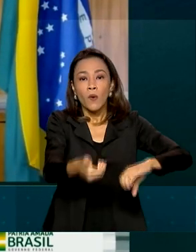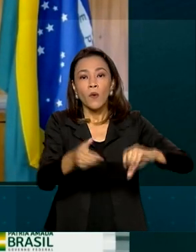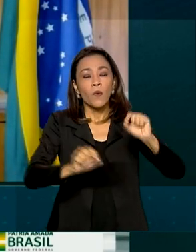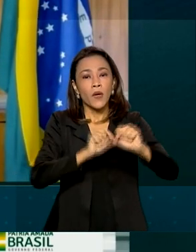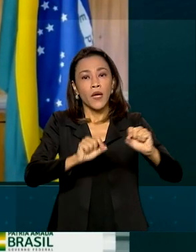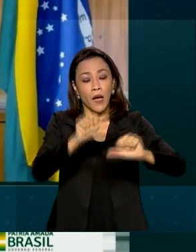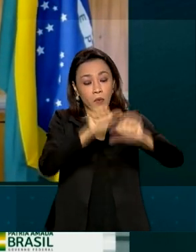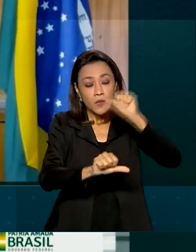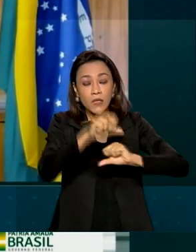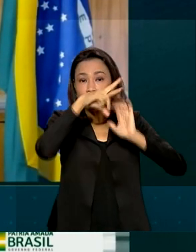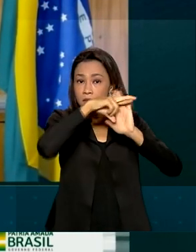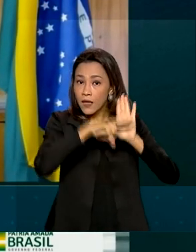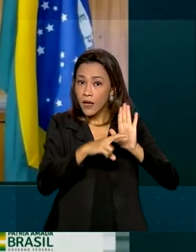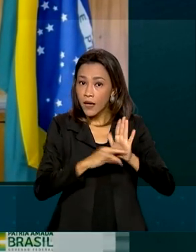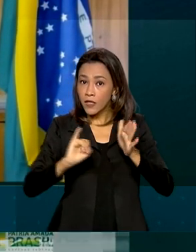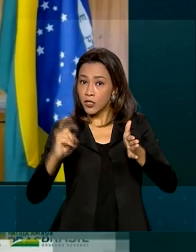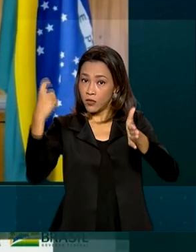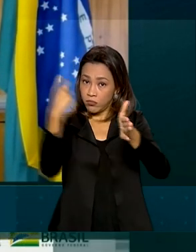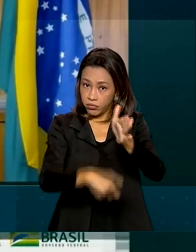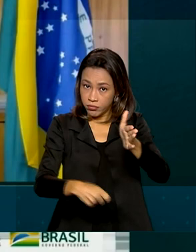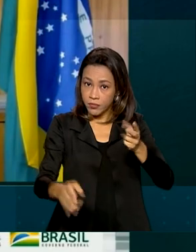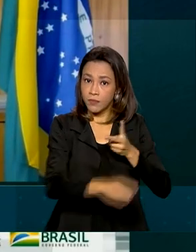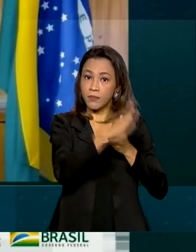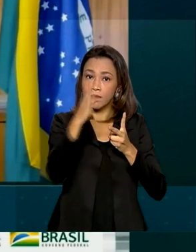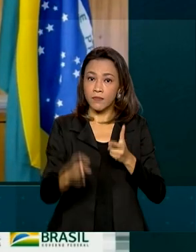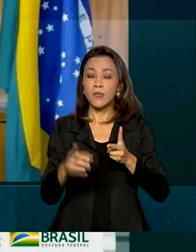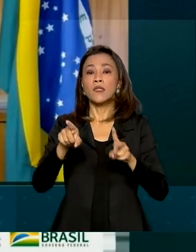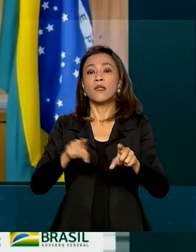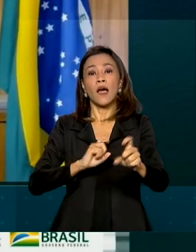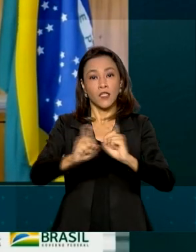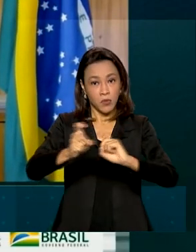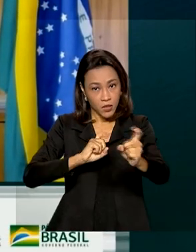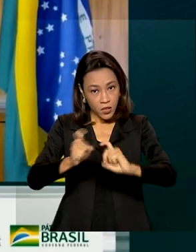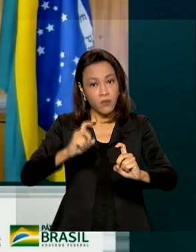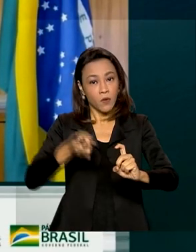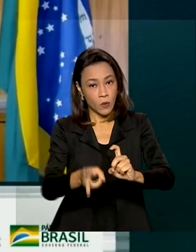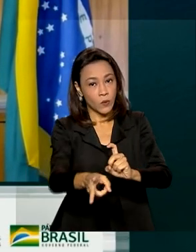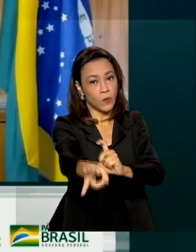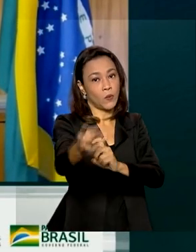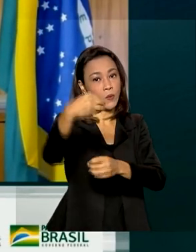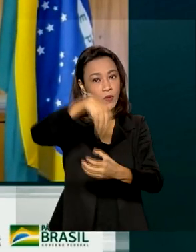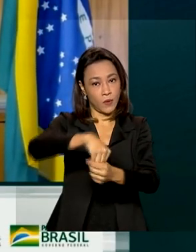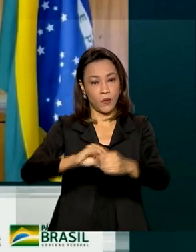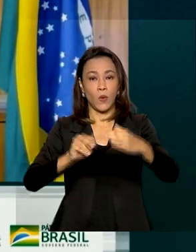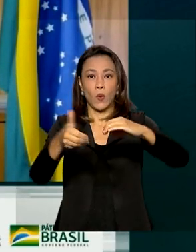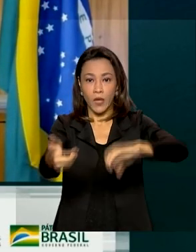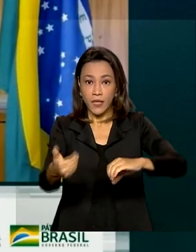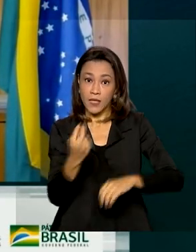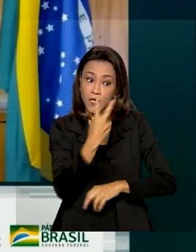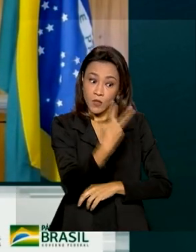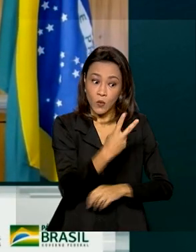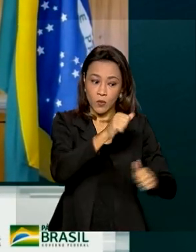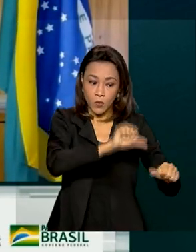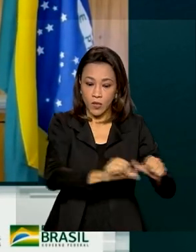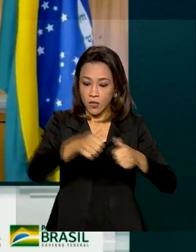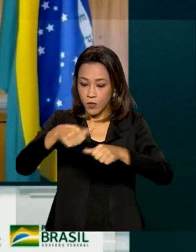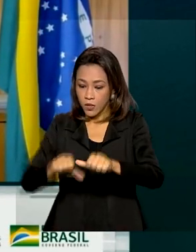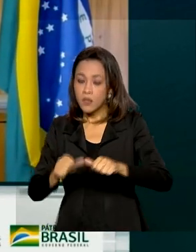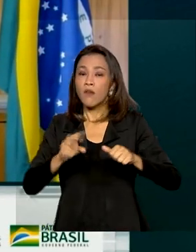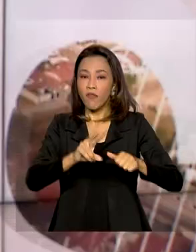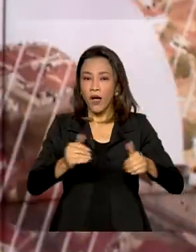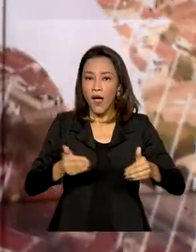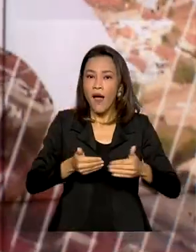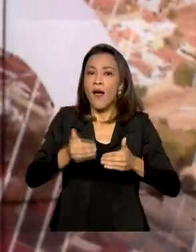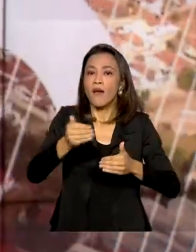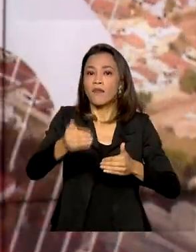tributária, a reforma administrativa já está no Congresso. Essas duas reformas devem avançar ainda esse